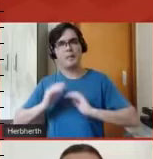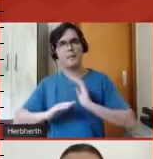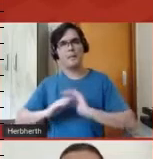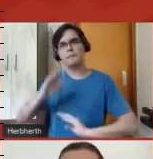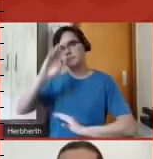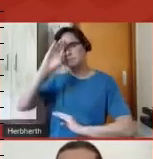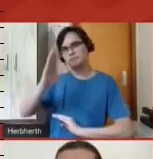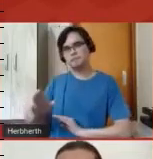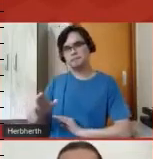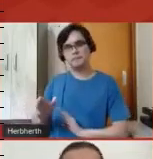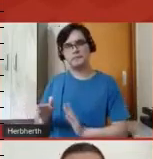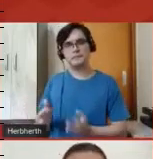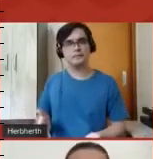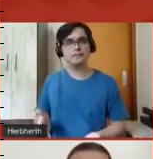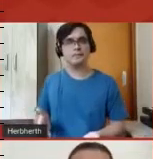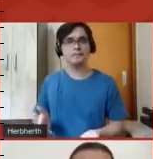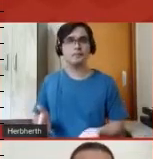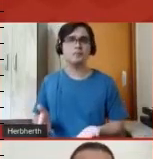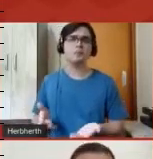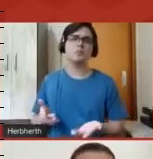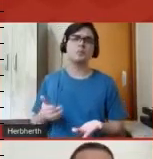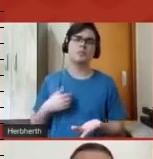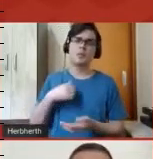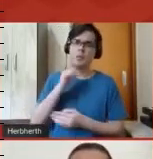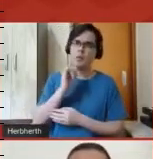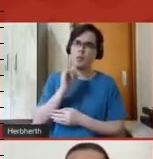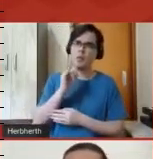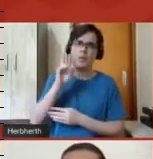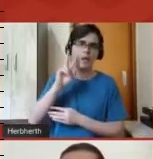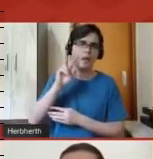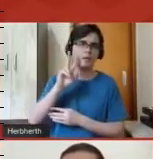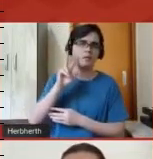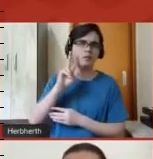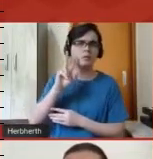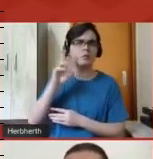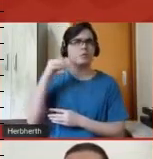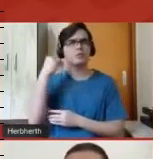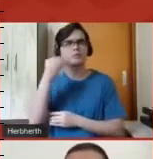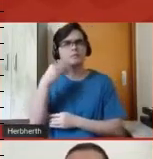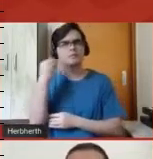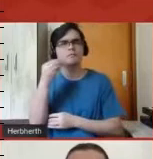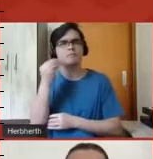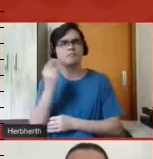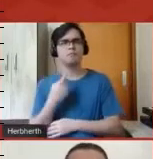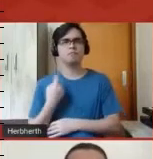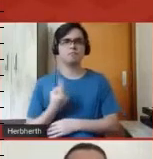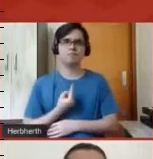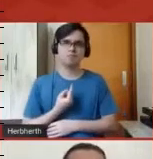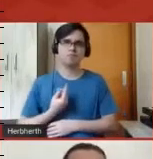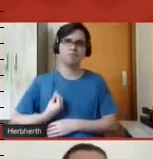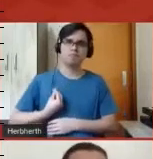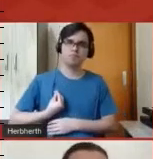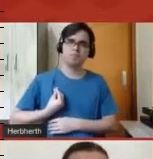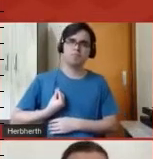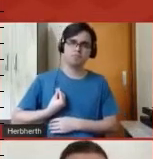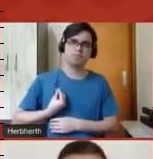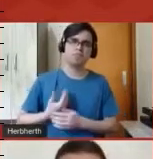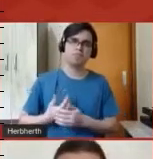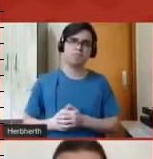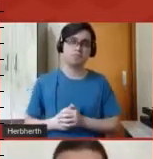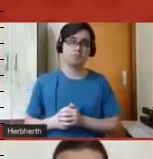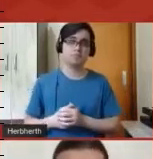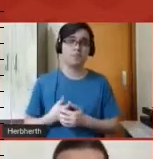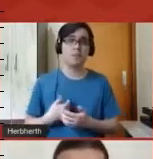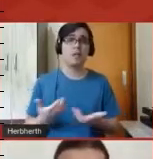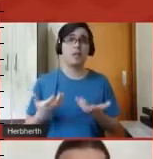realmente, assim, contar aqui um pouco da história, um pouco da experiência que a gente viveu. E eu queria começar,